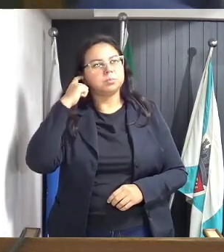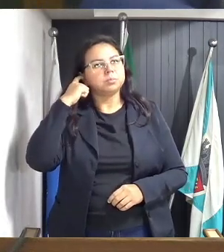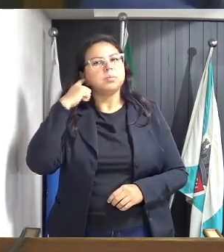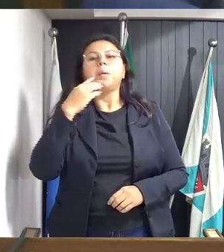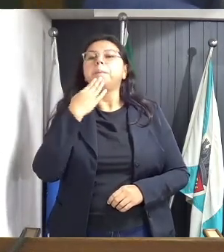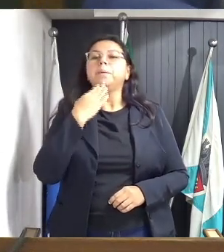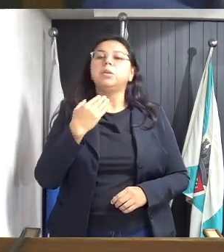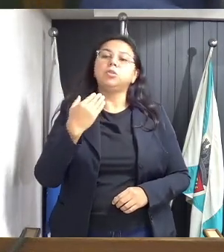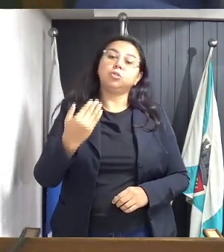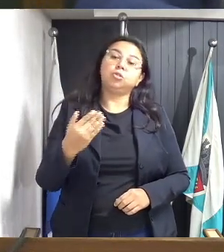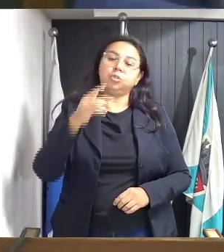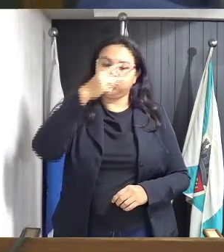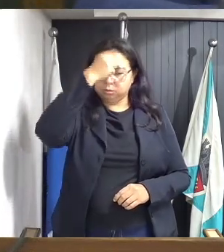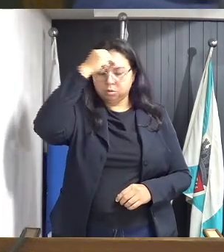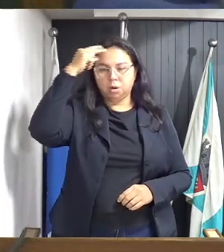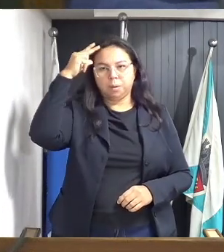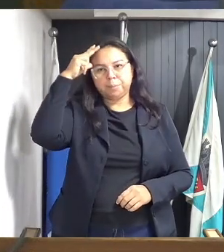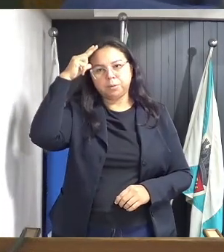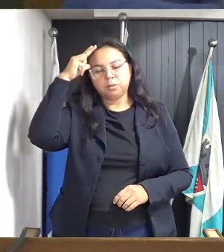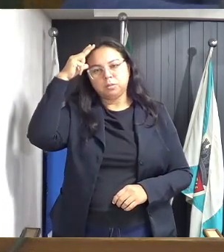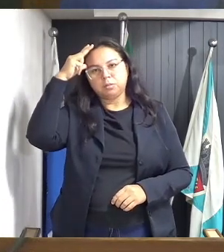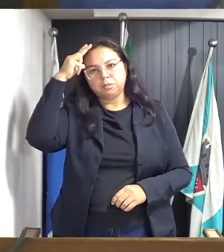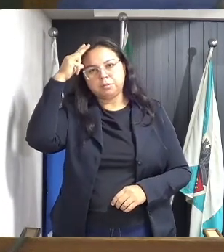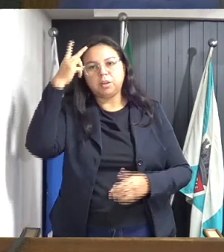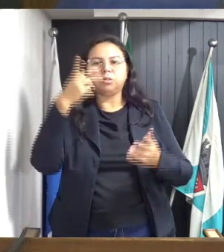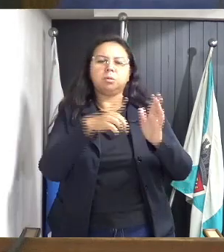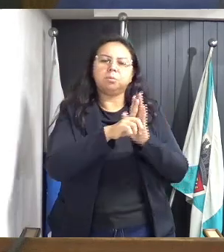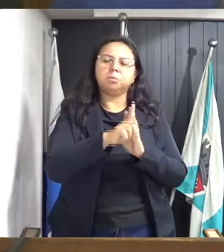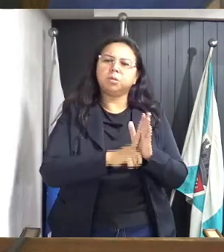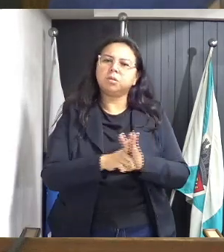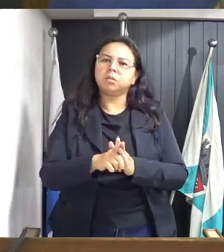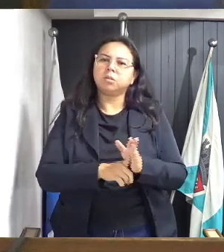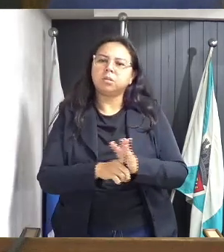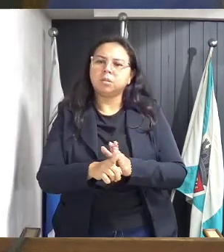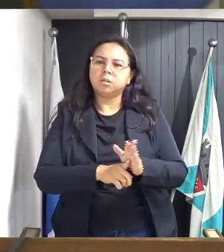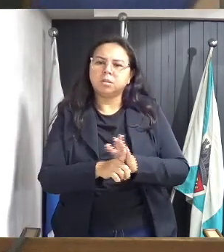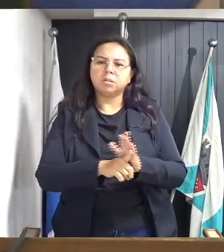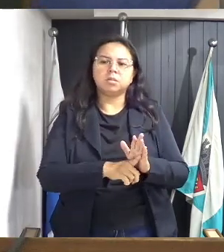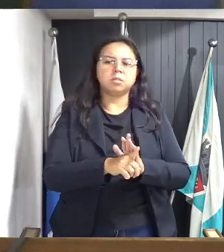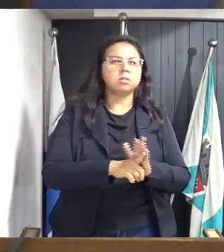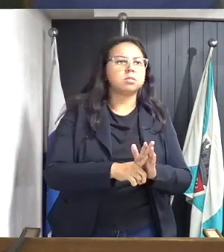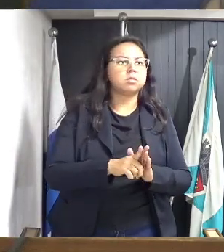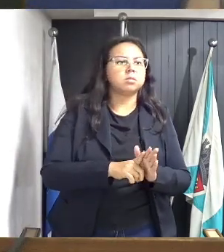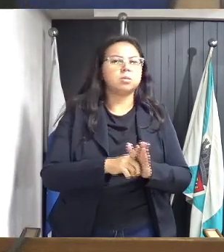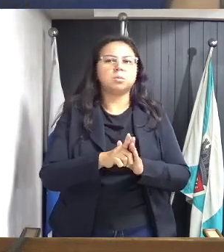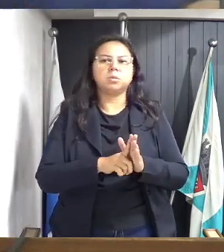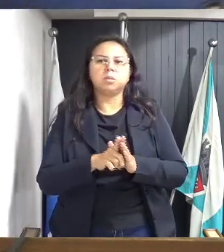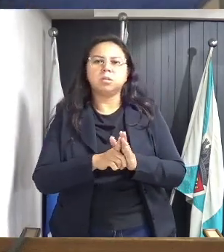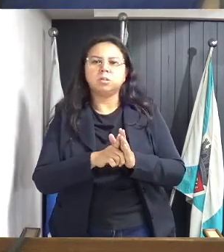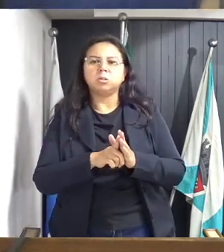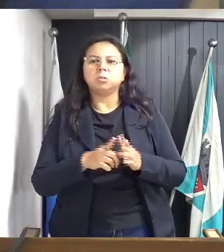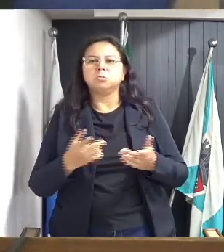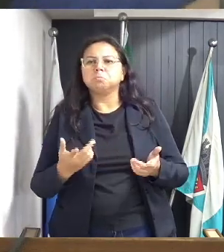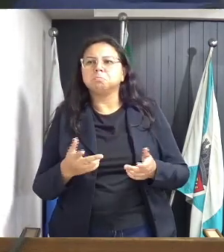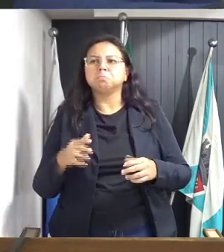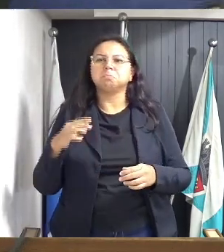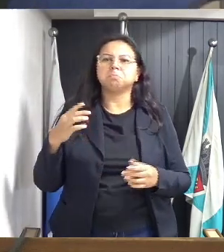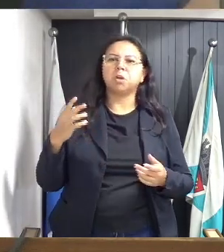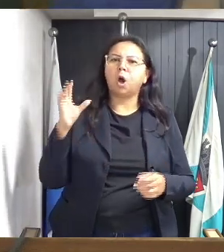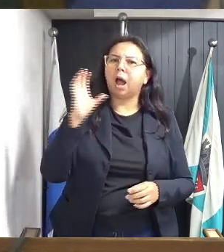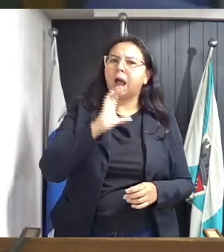solicitando ao excelentíssimo senhor prefeito um estudo no sentido de disponibilizar, em caráter de extrema